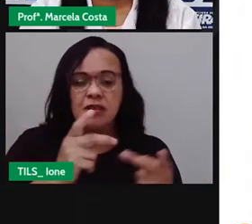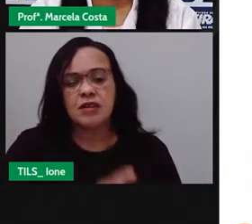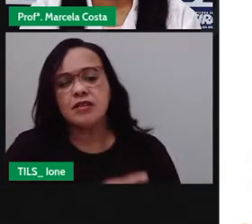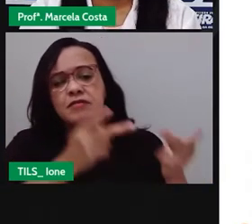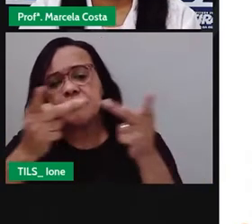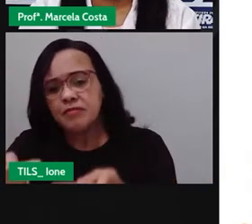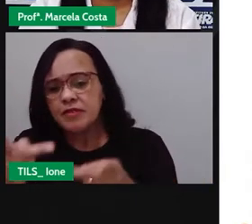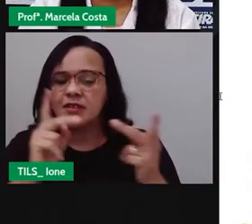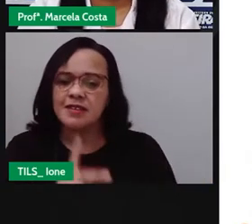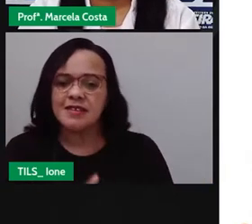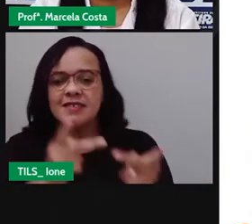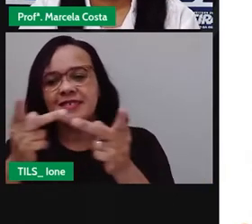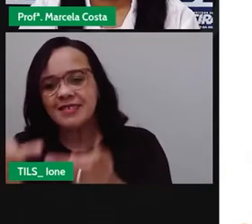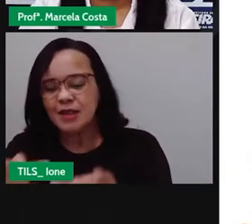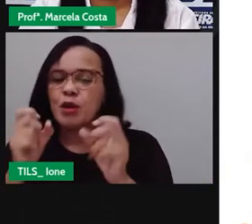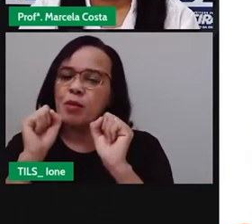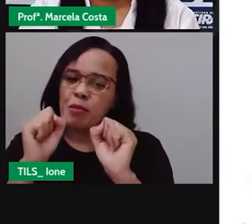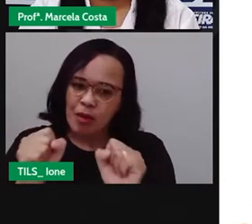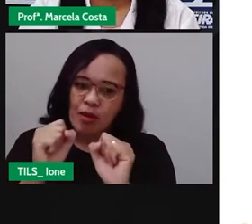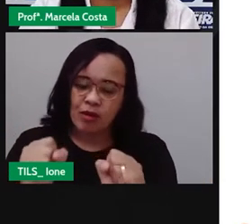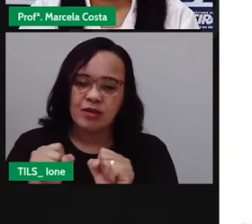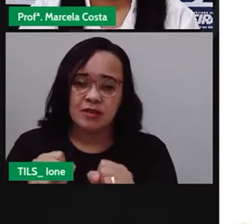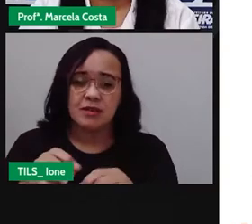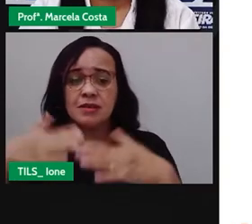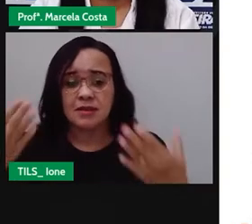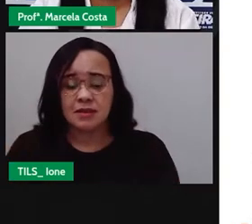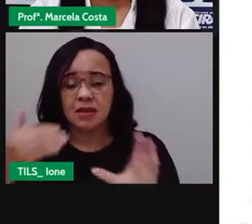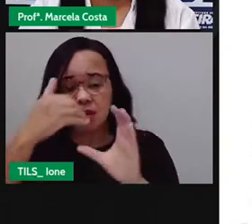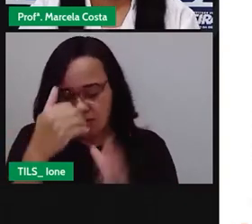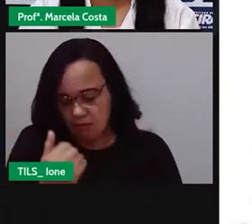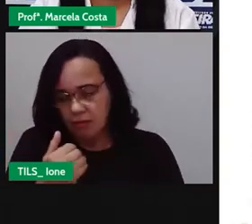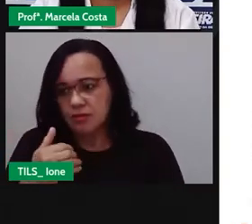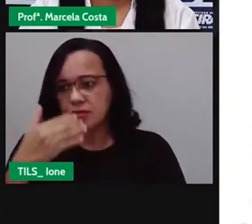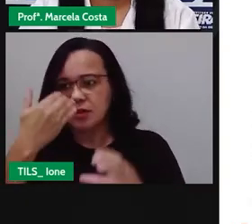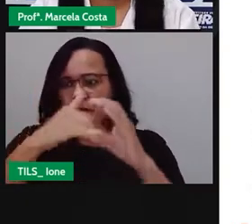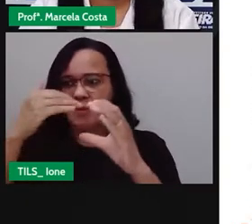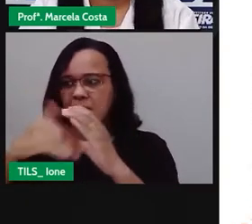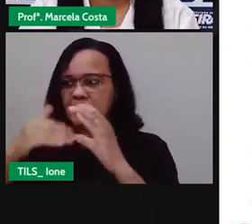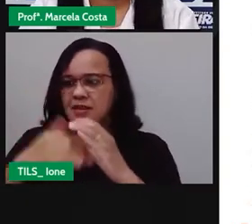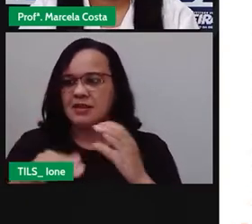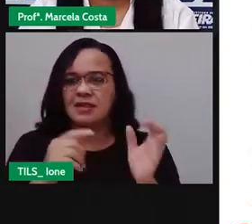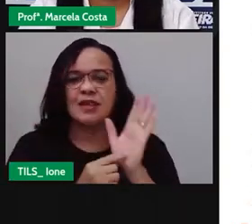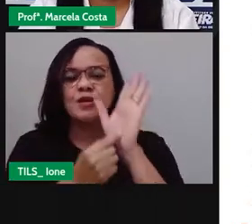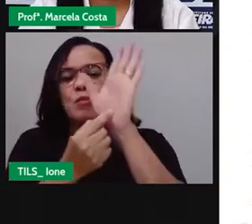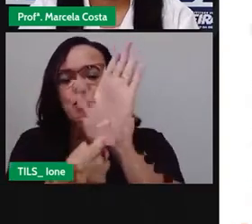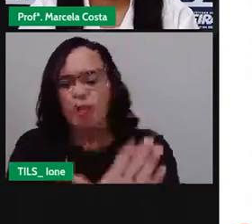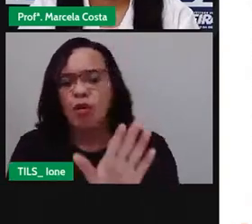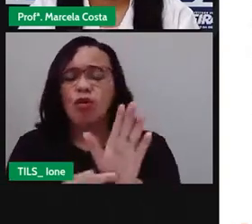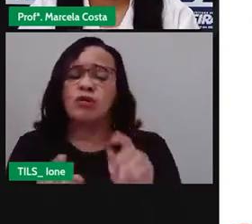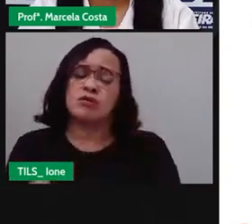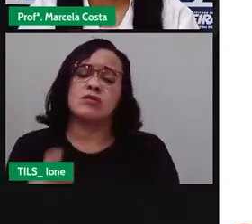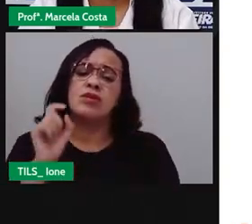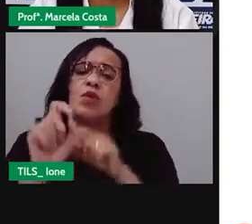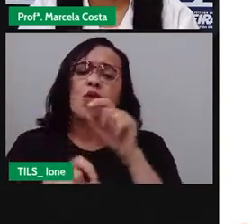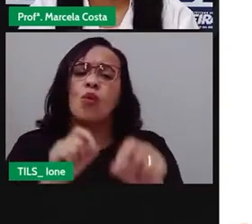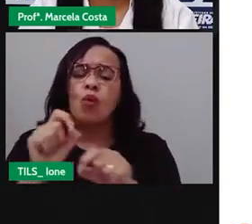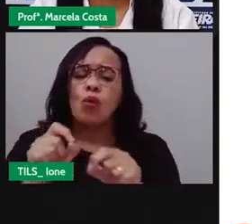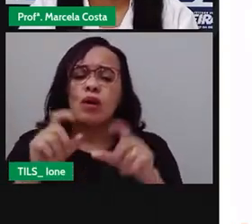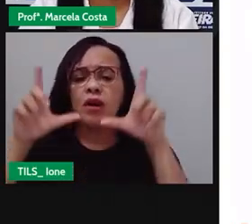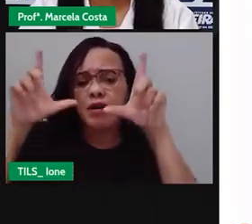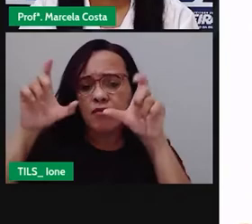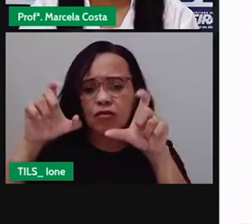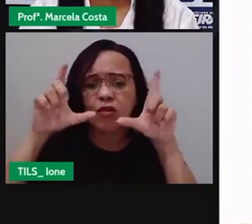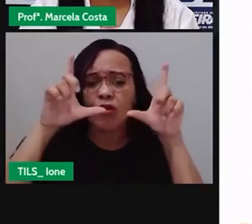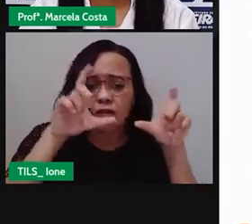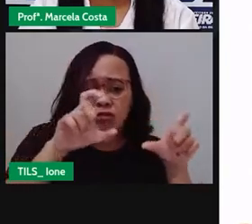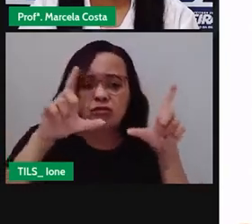Tem uma mensagem aí, já chamando, já exclamando, e em seguida, ele vem apresentando imagens,